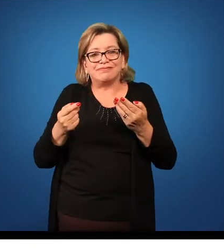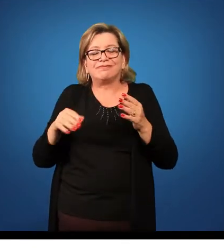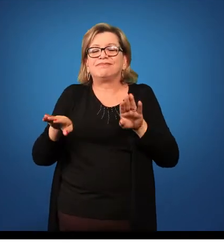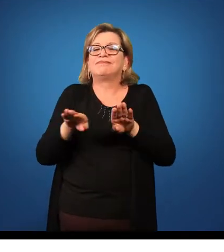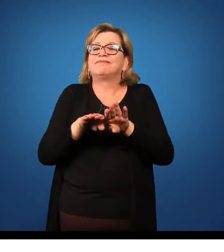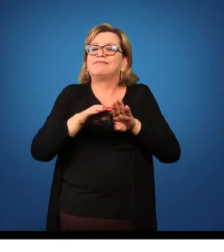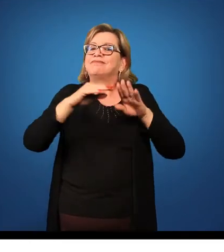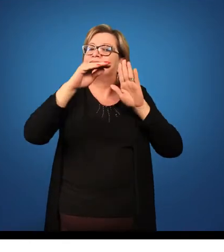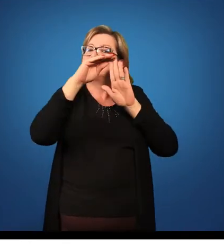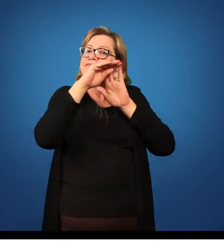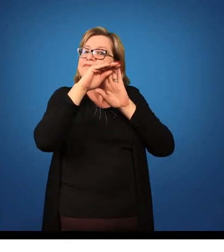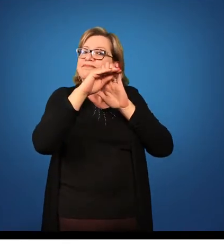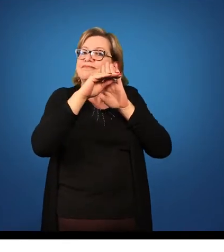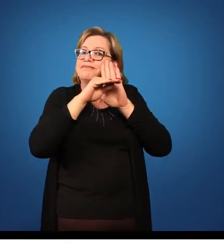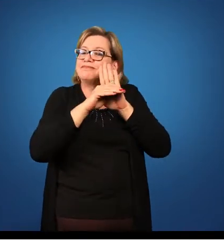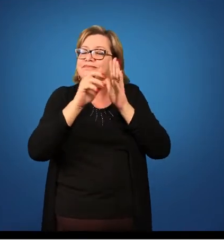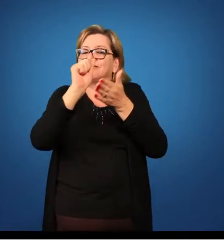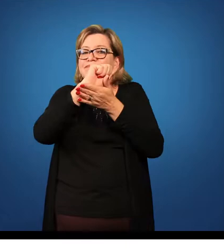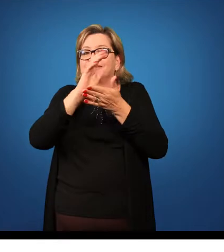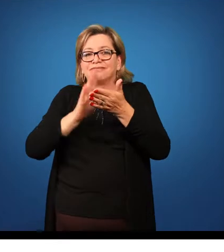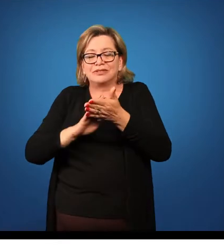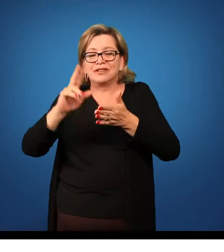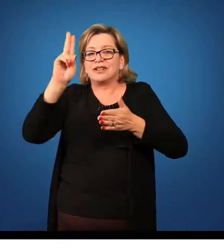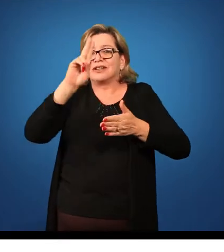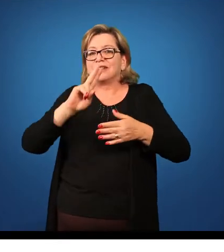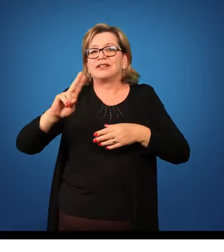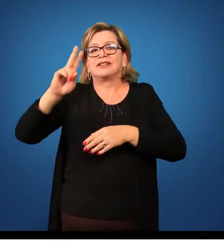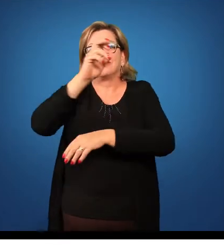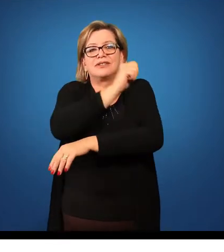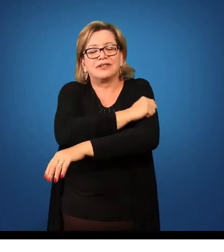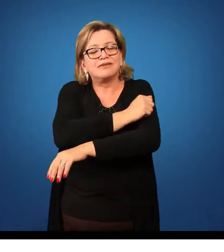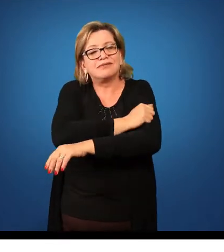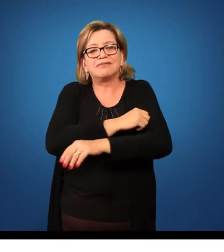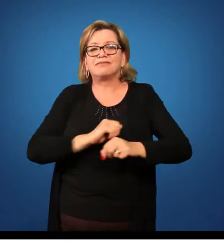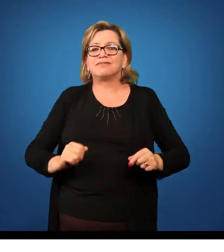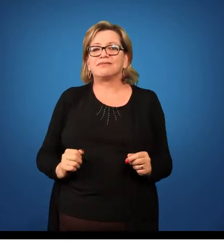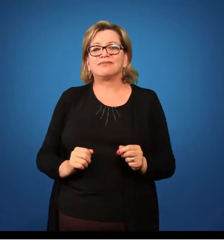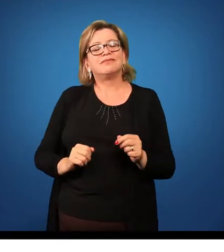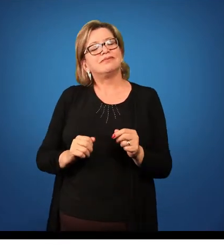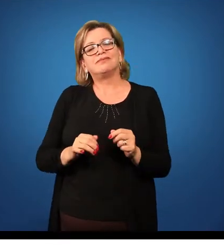planeje as atividades que você vai passar para os alunos, se eu vou passar algum tipo de atividade,